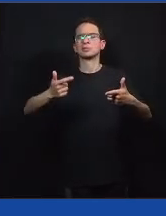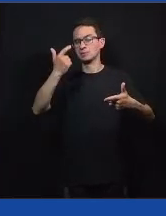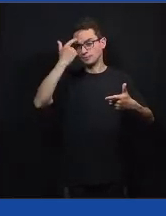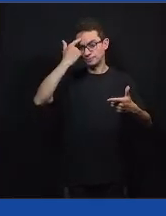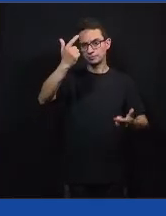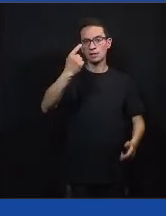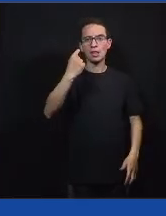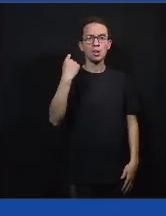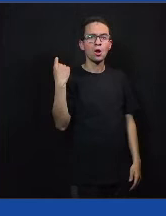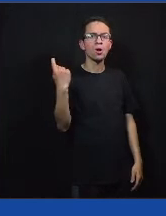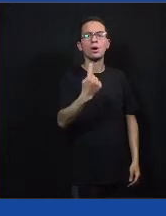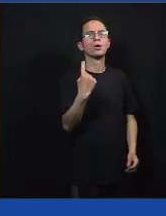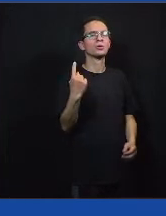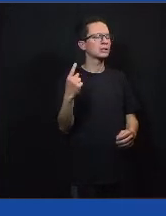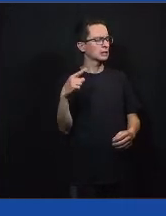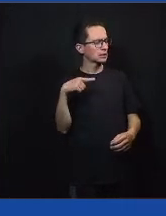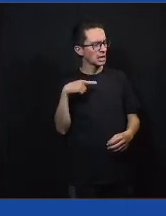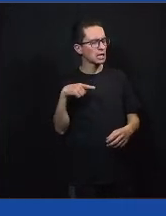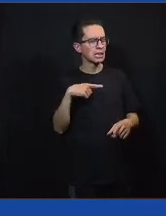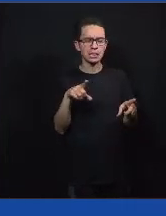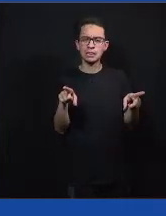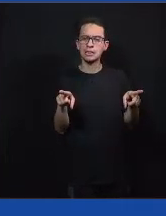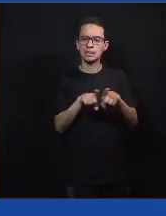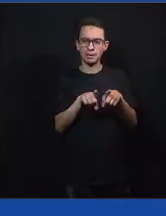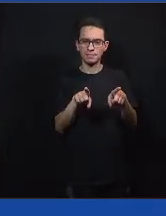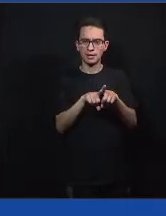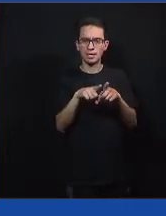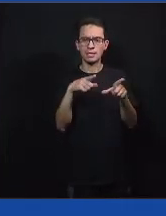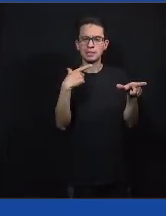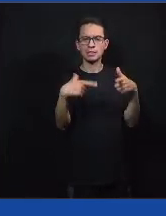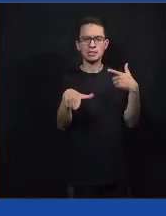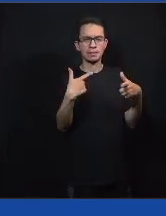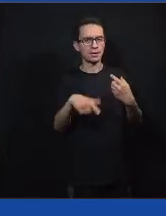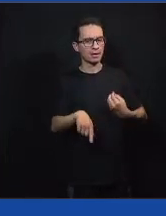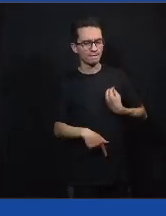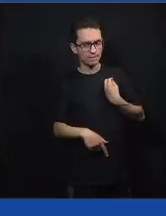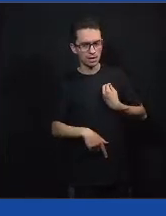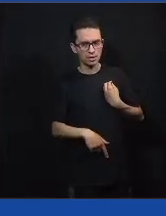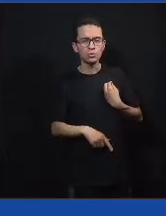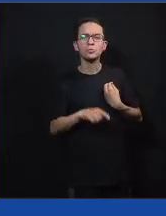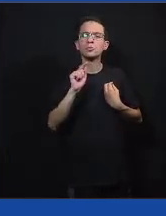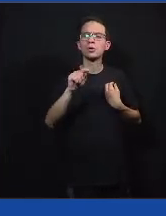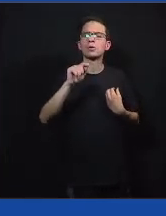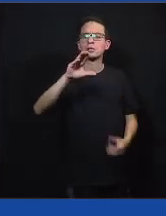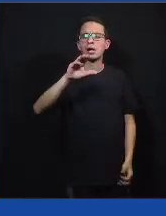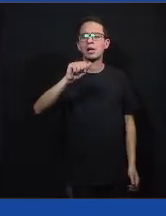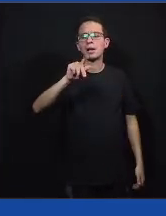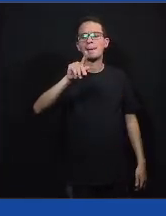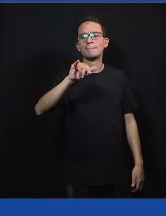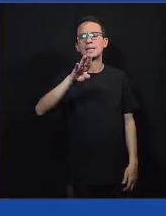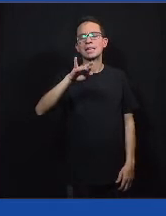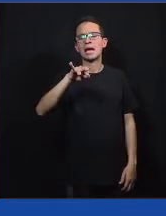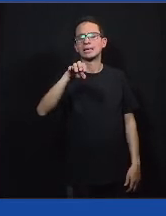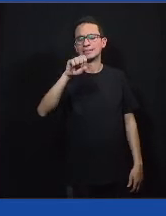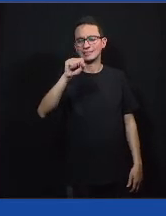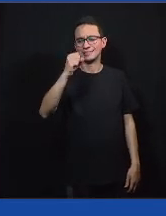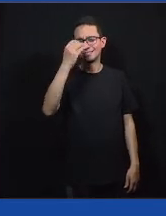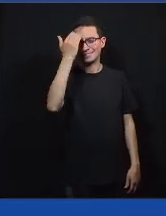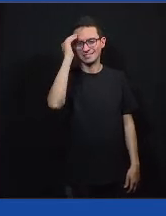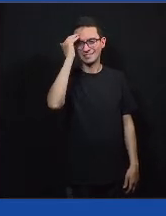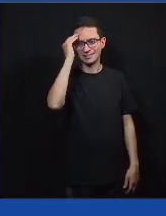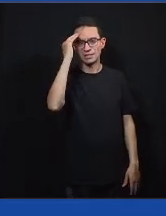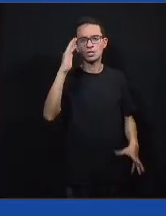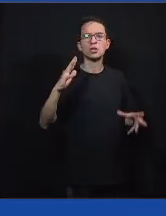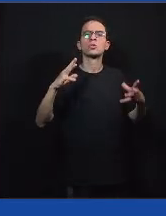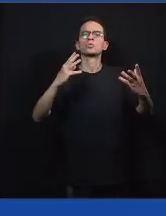tem para trabalhar com a ativação de redes capilares. Então, a gente faz todo um processo de articulação,